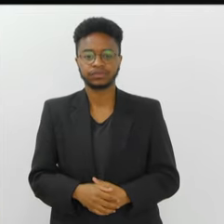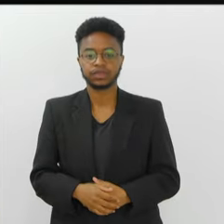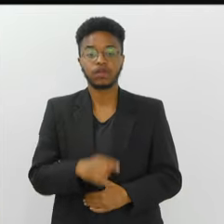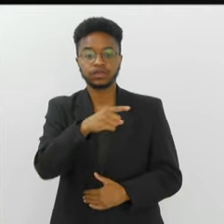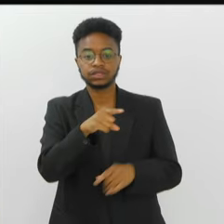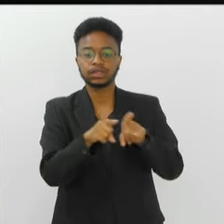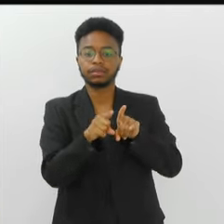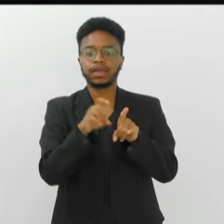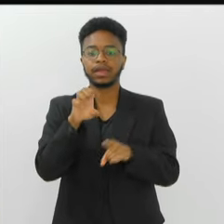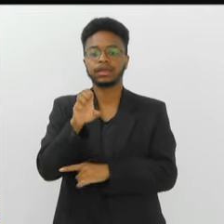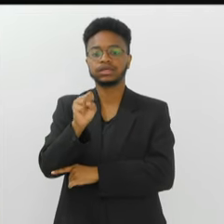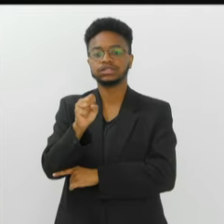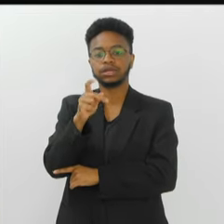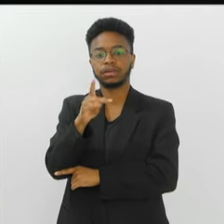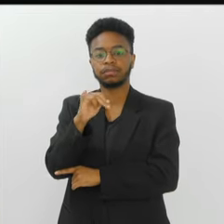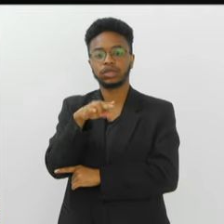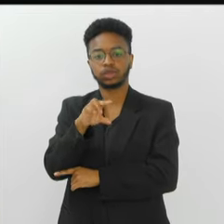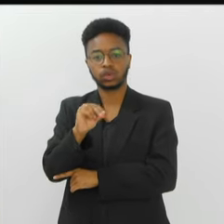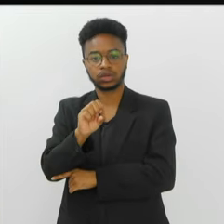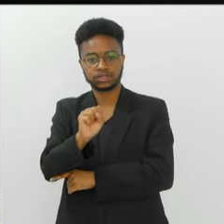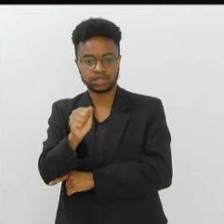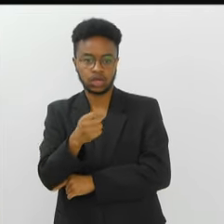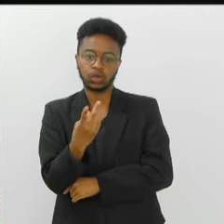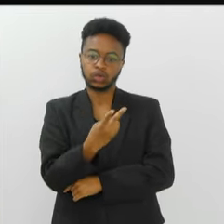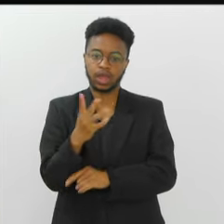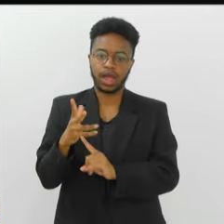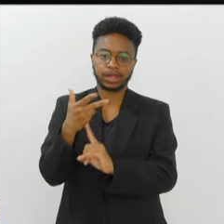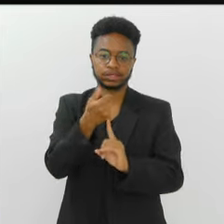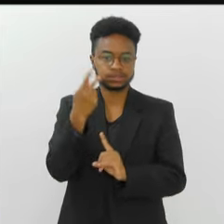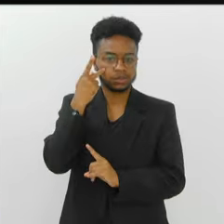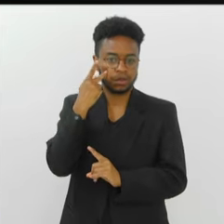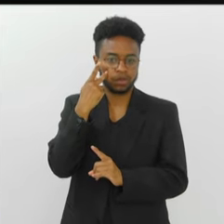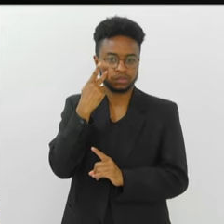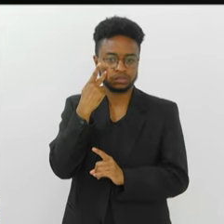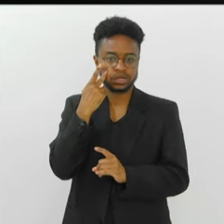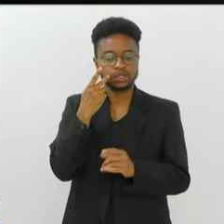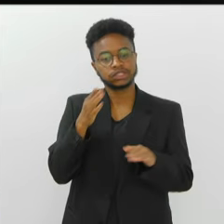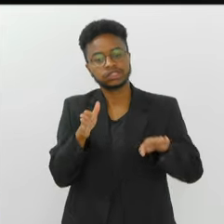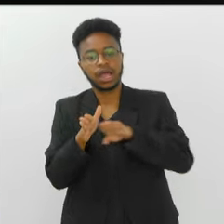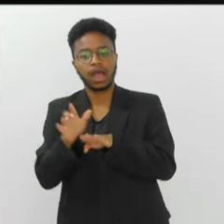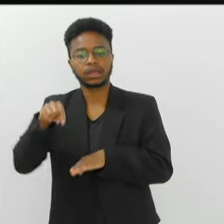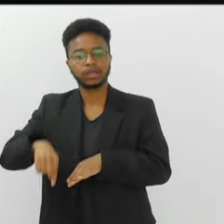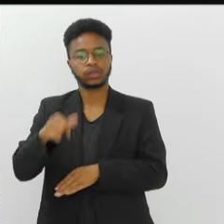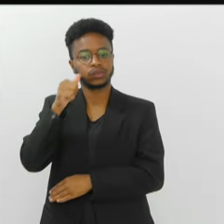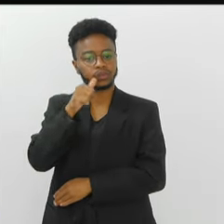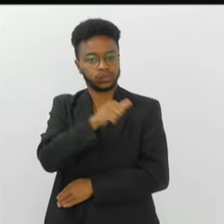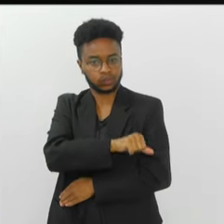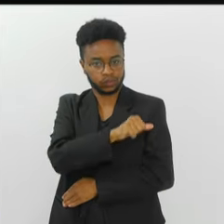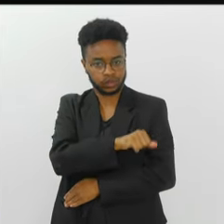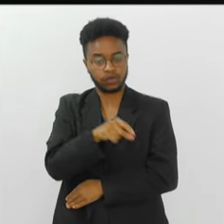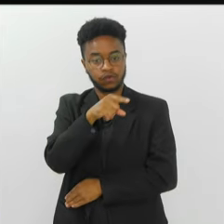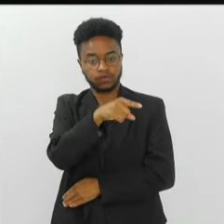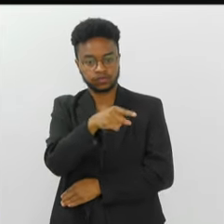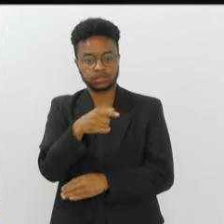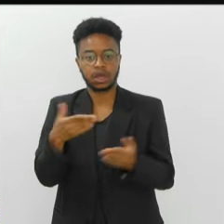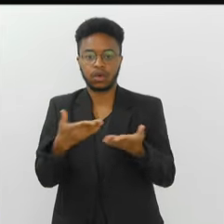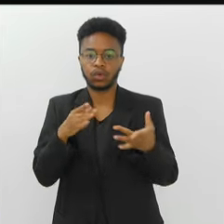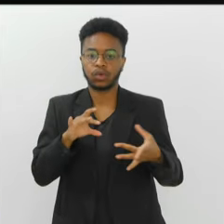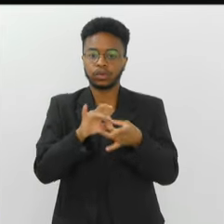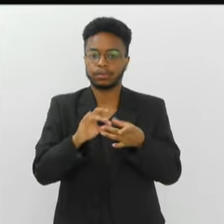Você e o Espinosa são dois artistas de São Paulo que chegaram no Rio. E você agora,